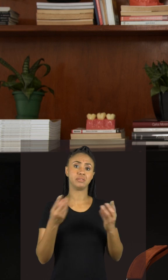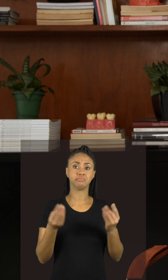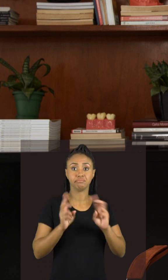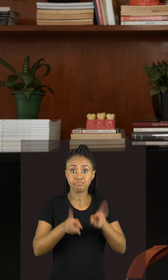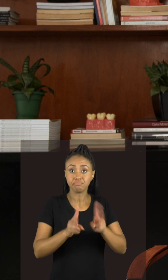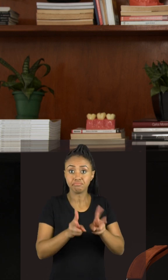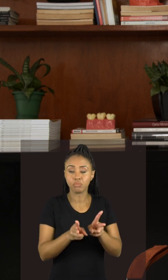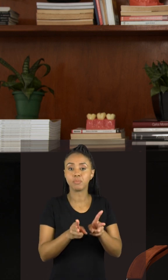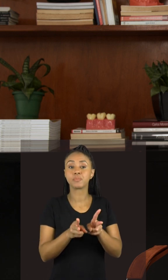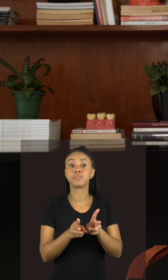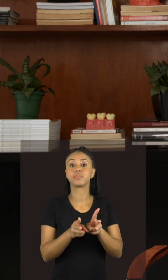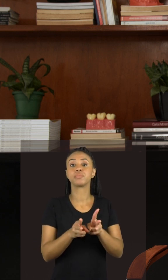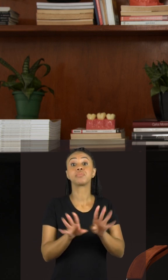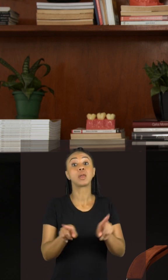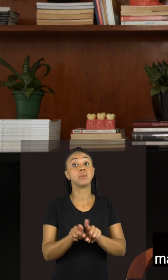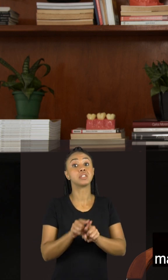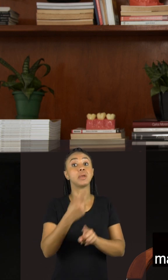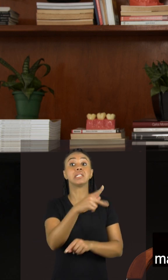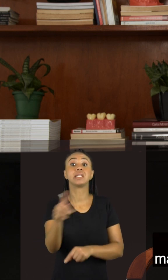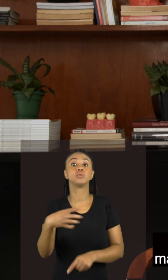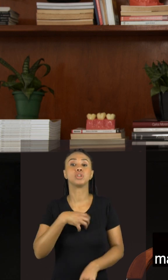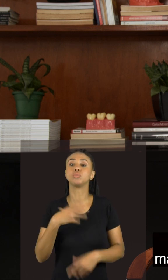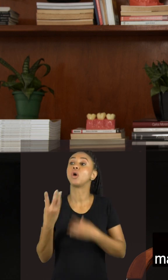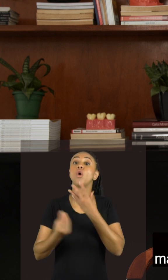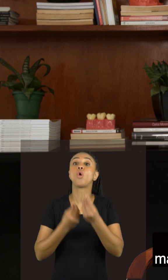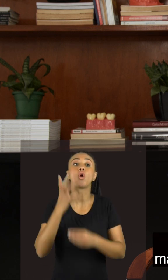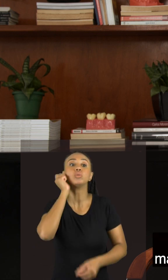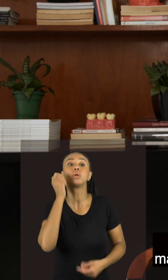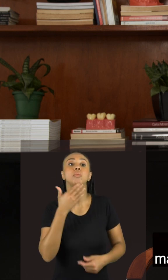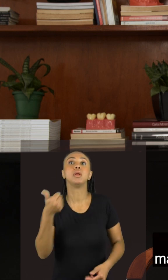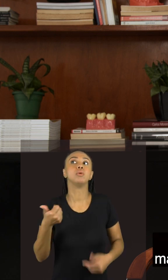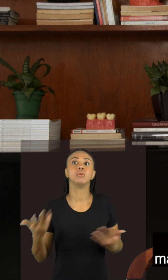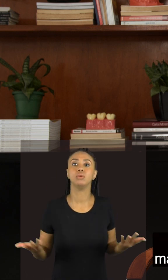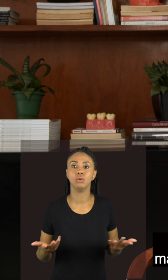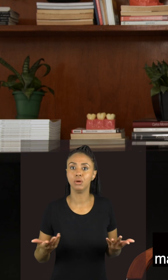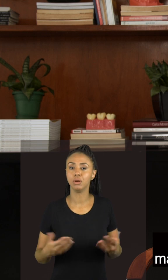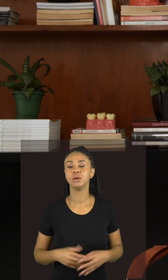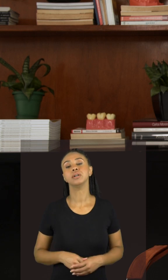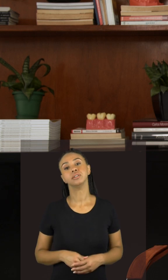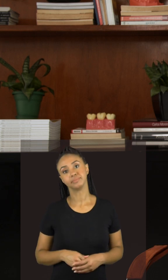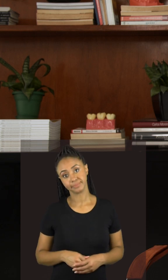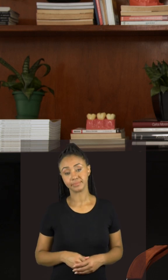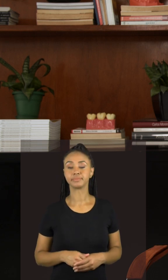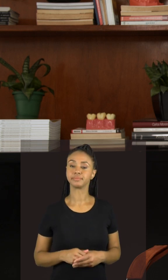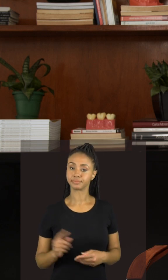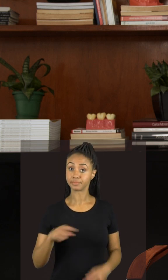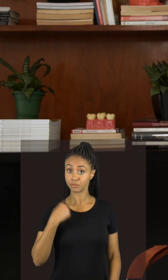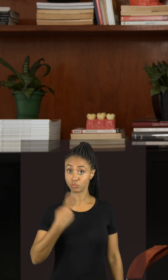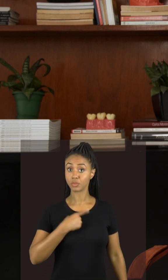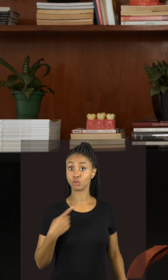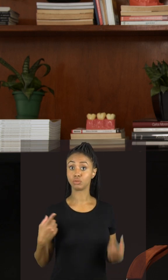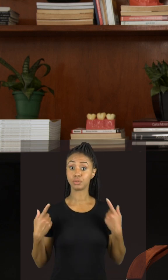fixa e subjetiva também eu quero dormir melhor mas como eu vou dormir melhor? É melhor a gente